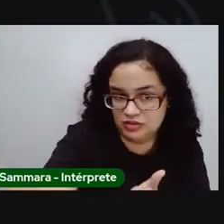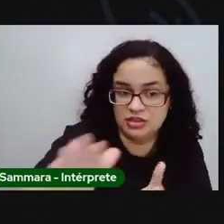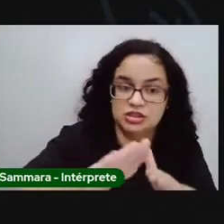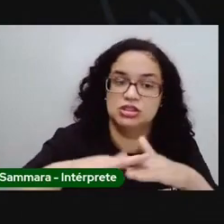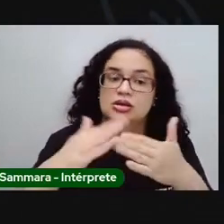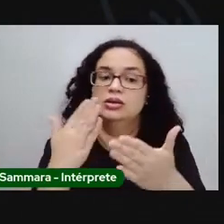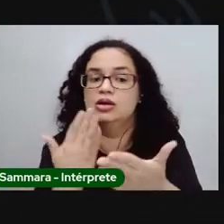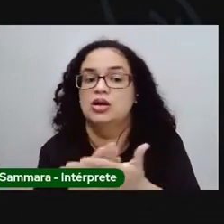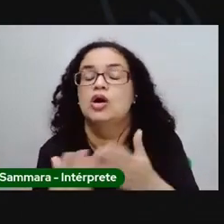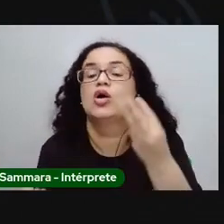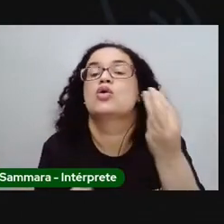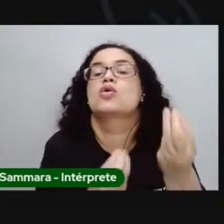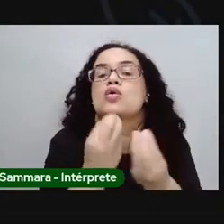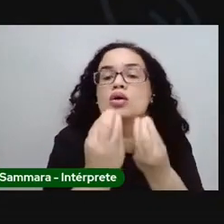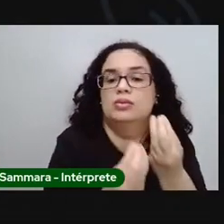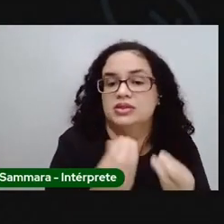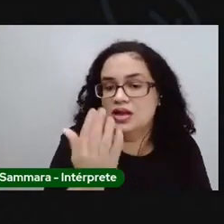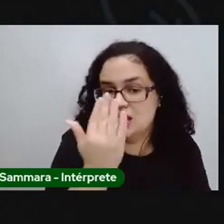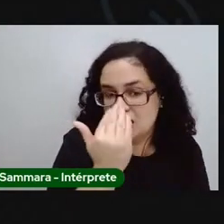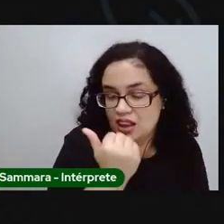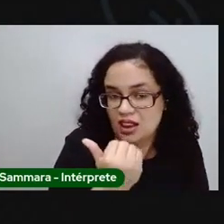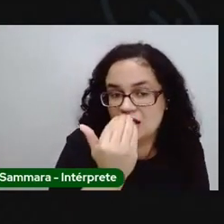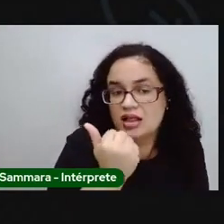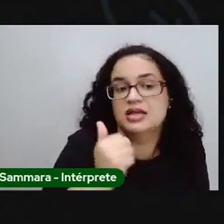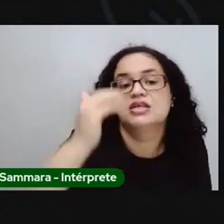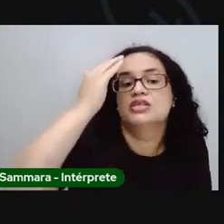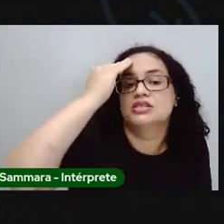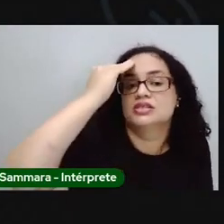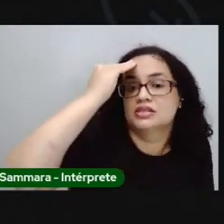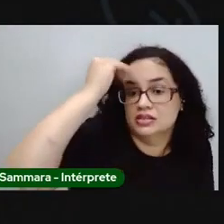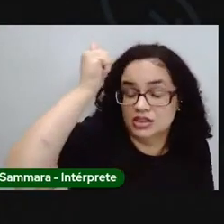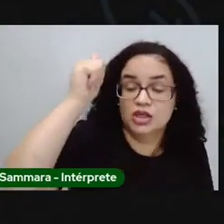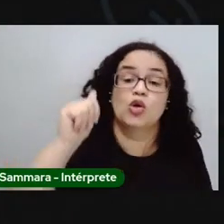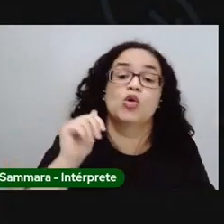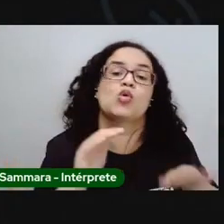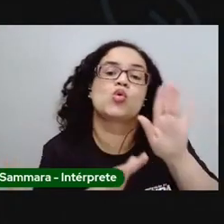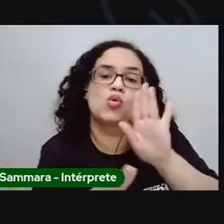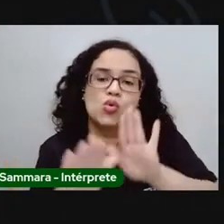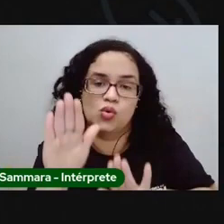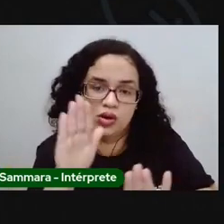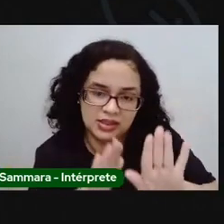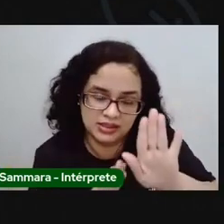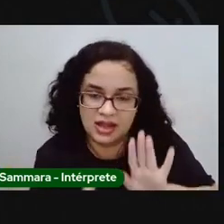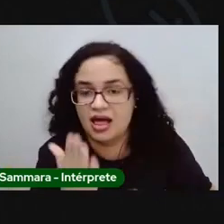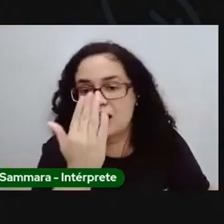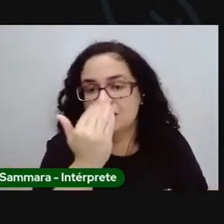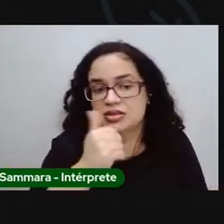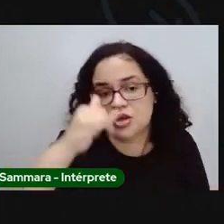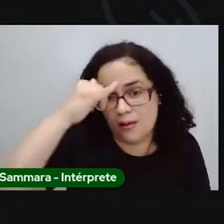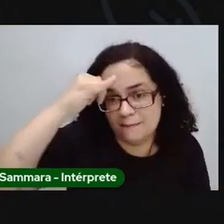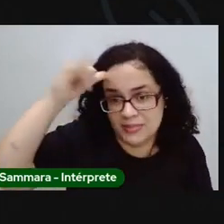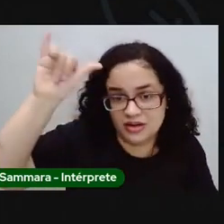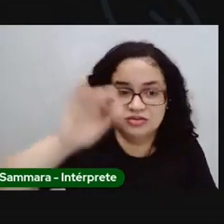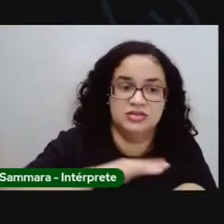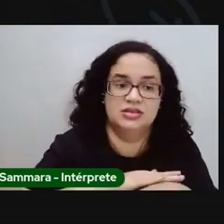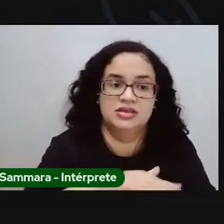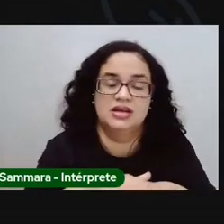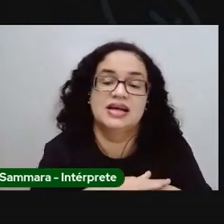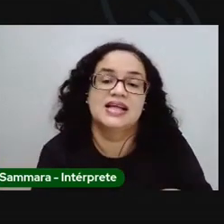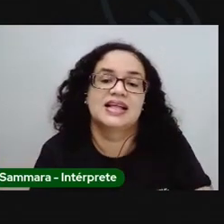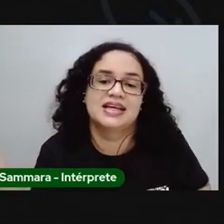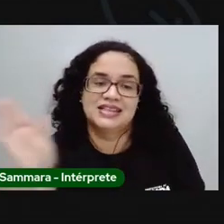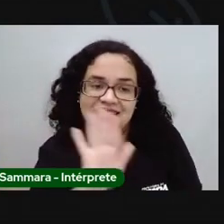alimentação de vocês e a partir de agora já sabem, né? Cuidar da alimentação para evitar doenças. Até a